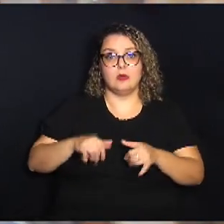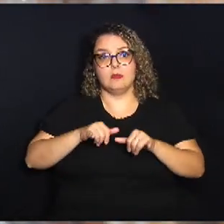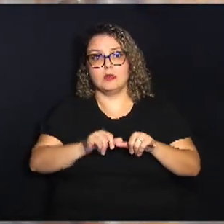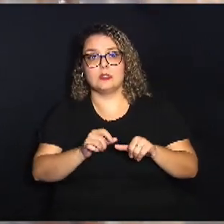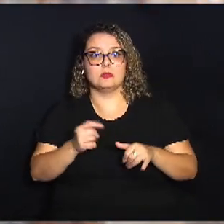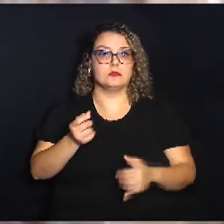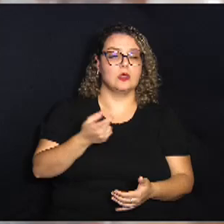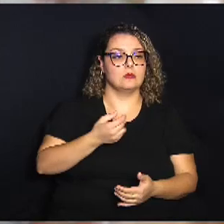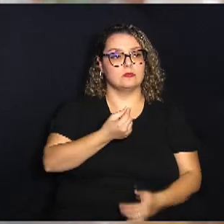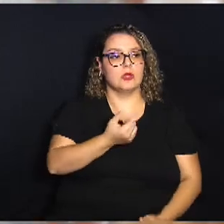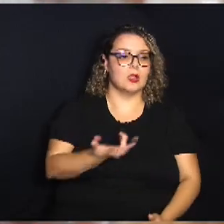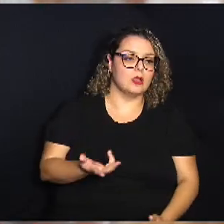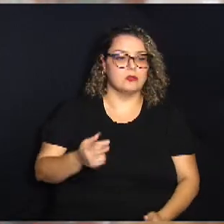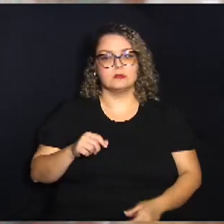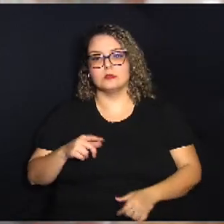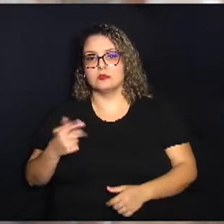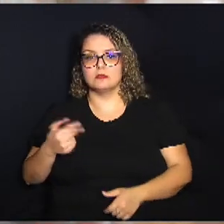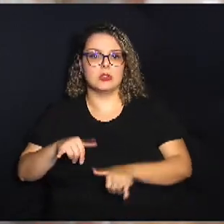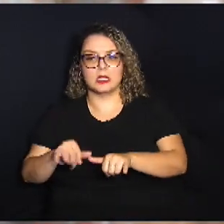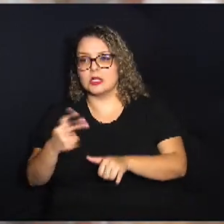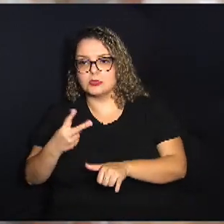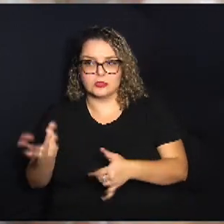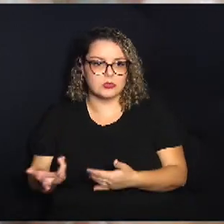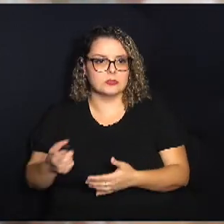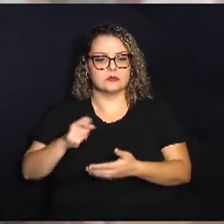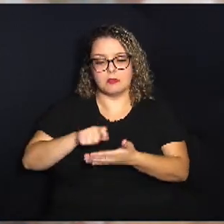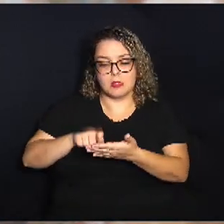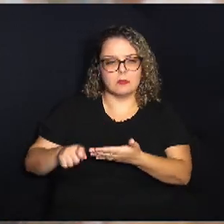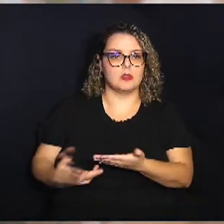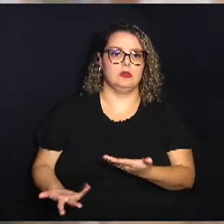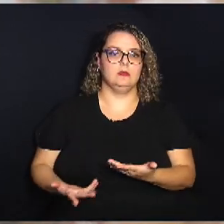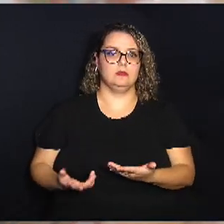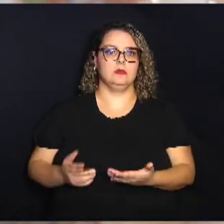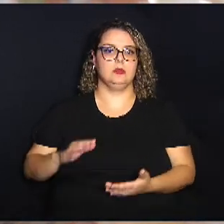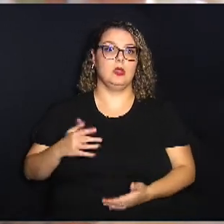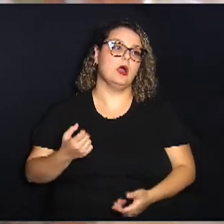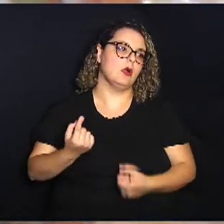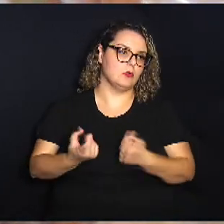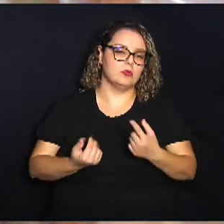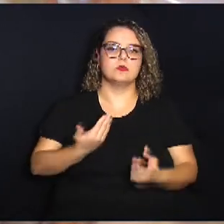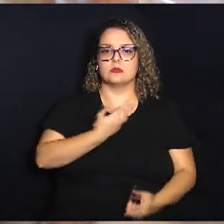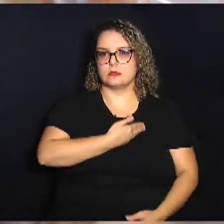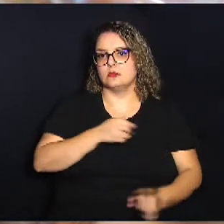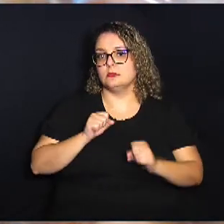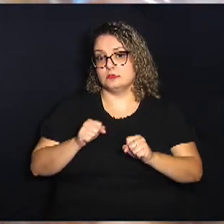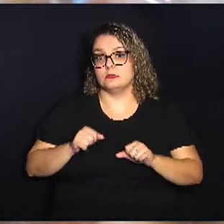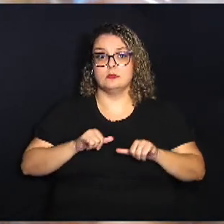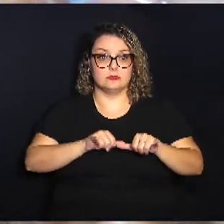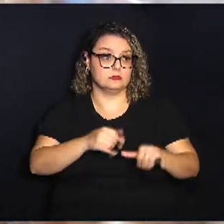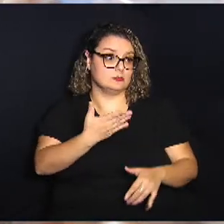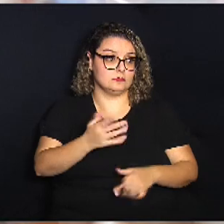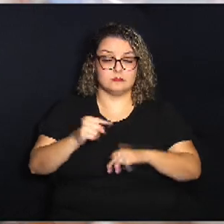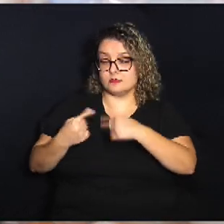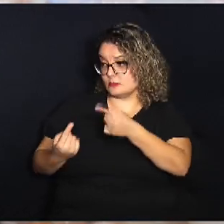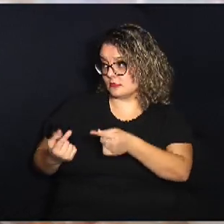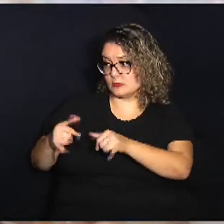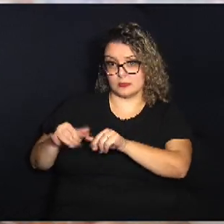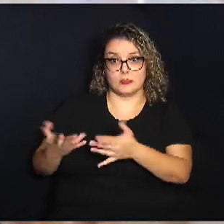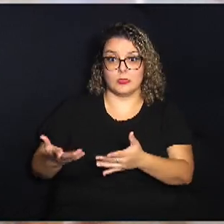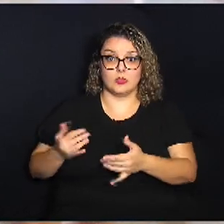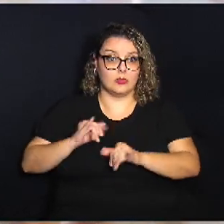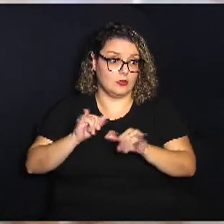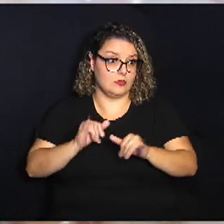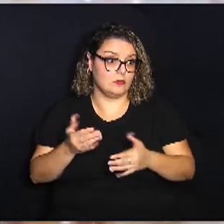tal mercado 2 preço tal e aí você monta como vai comprar eventualmente algum colega pode fazer uma compra em um outro colega pode fazer a compra em outro